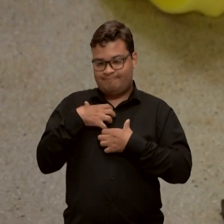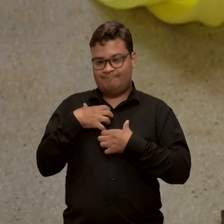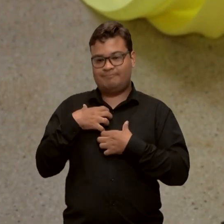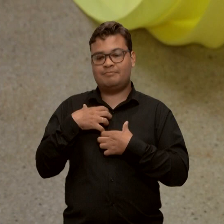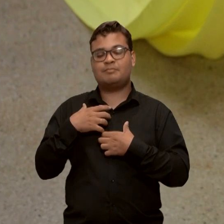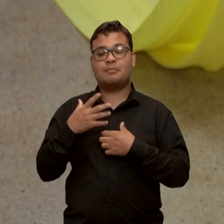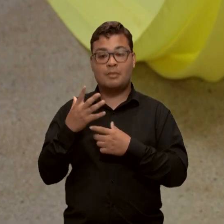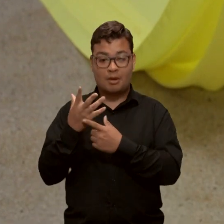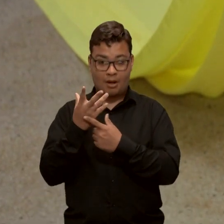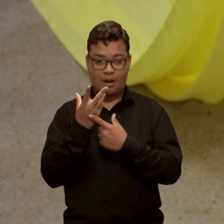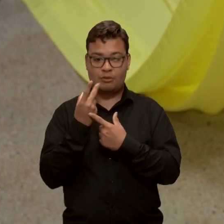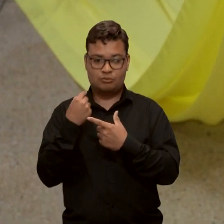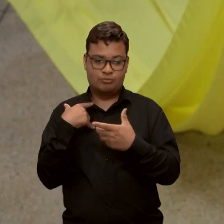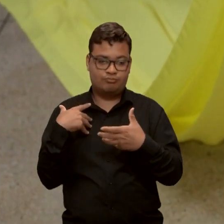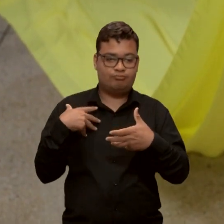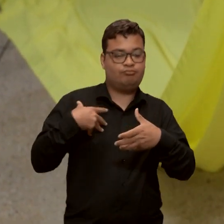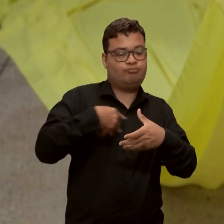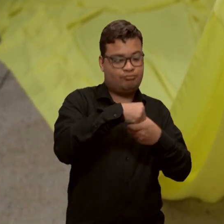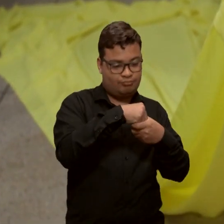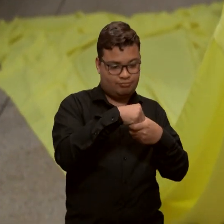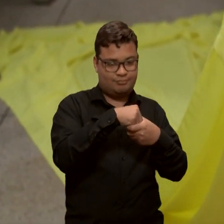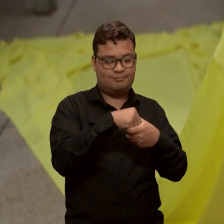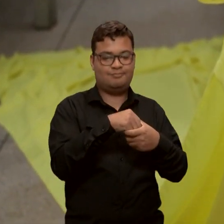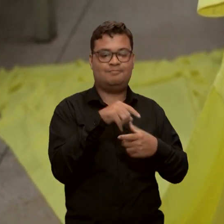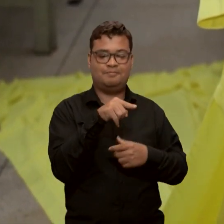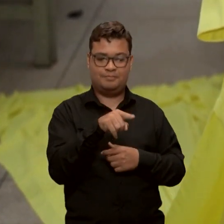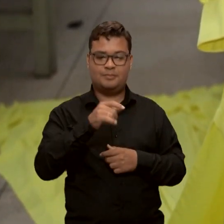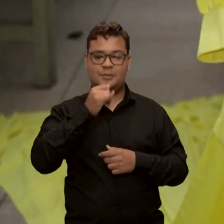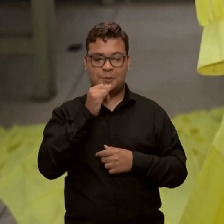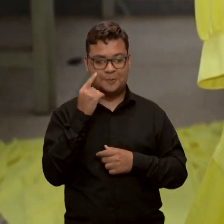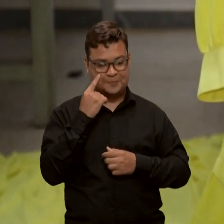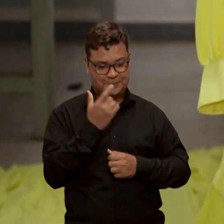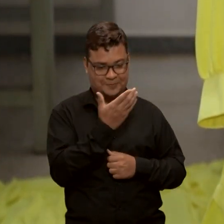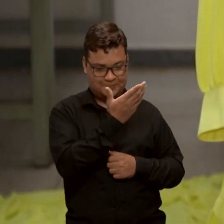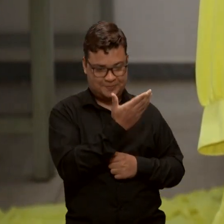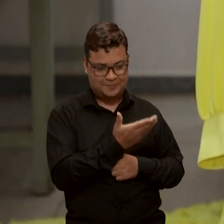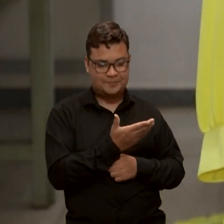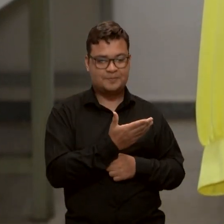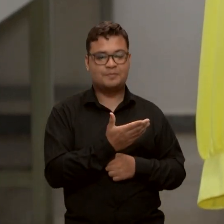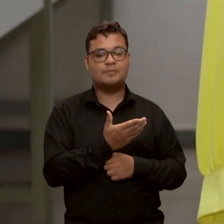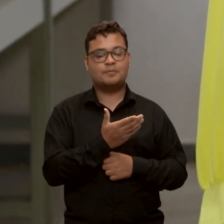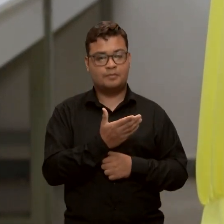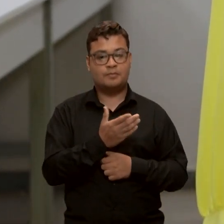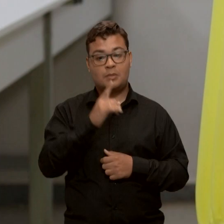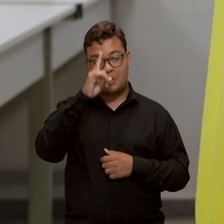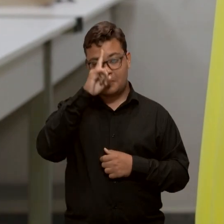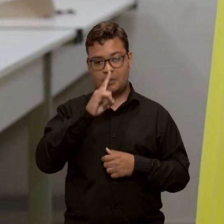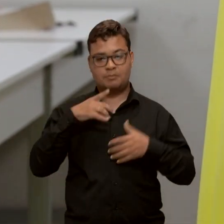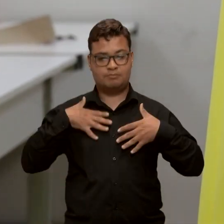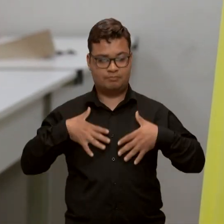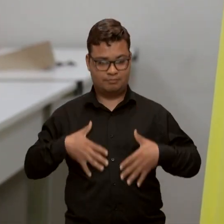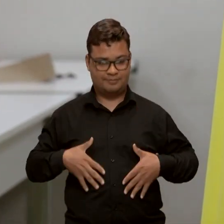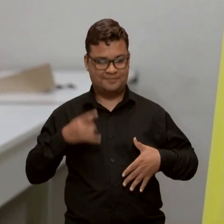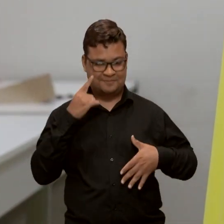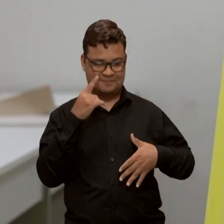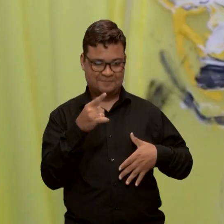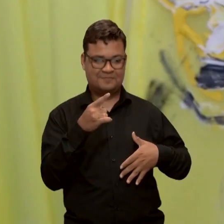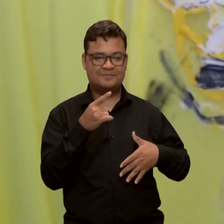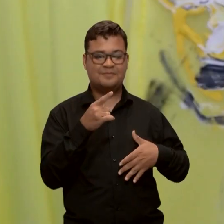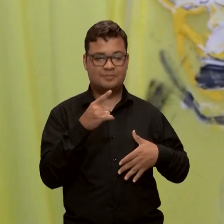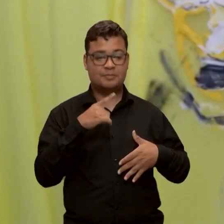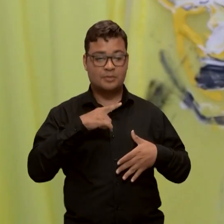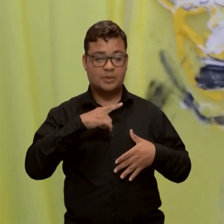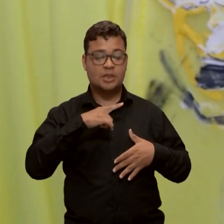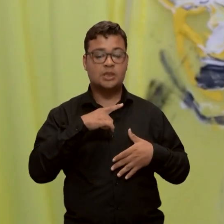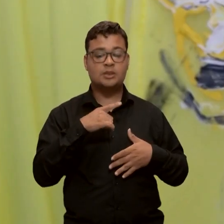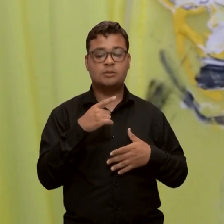obras. Então esses formatos de rendas feitos no macacão amarelo, eles são feitos de tinta, então eu fiz uma camada grossa